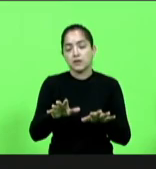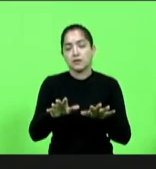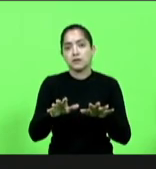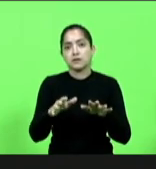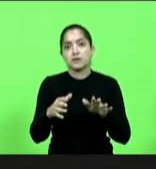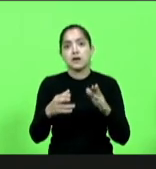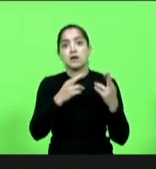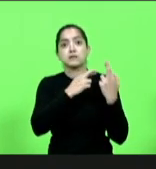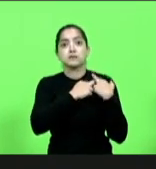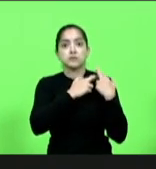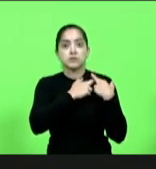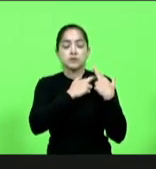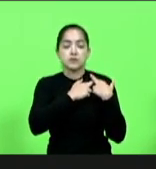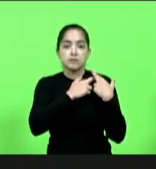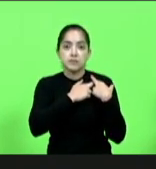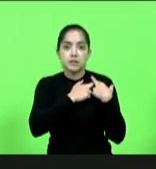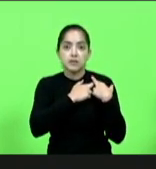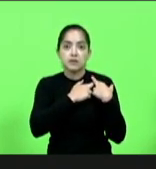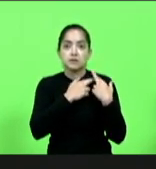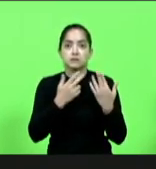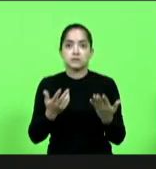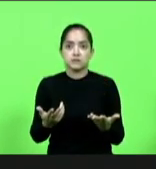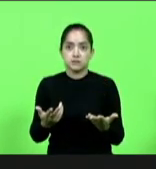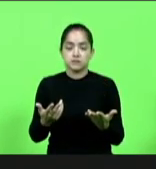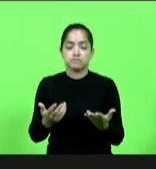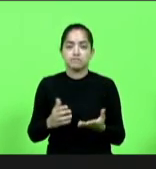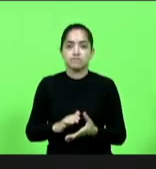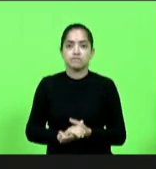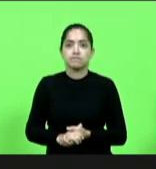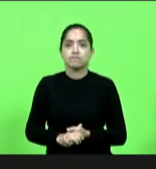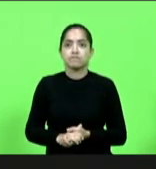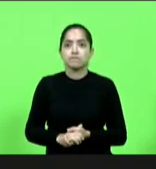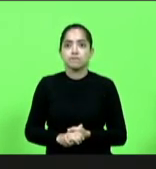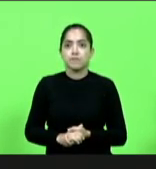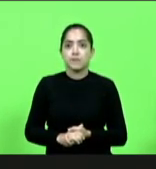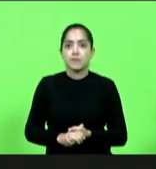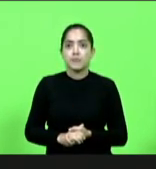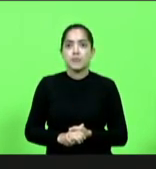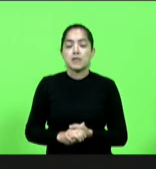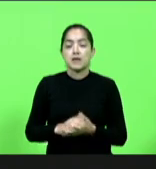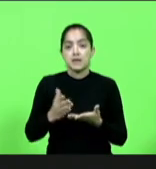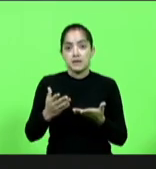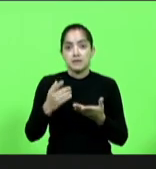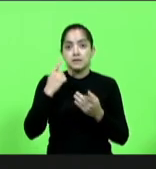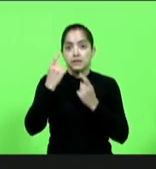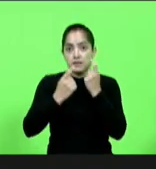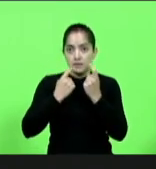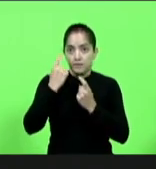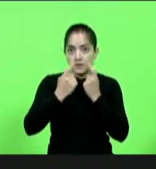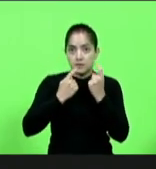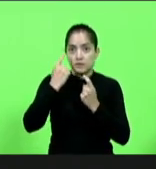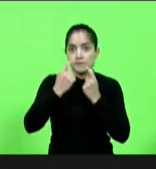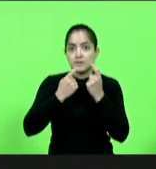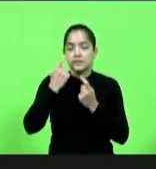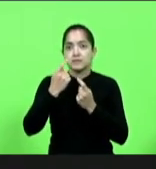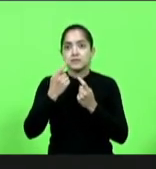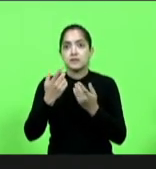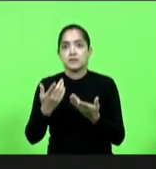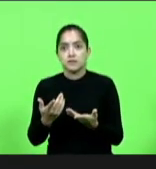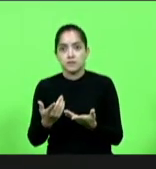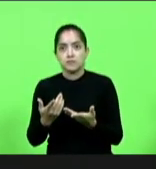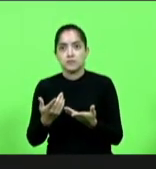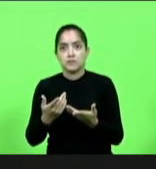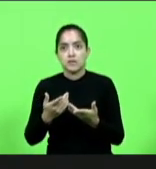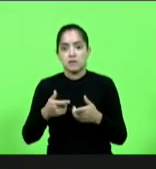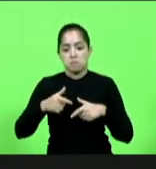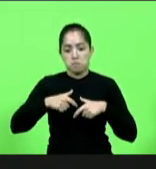responsabilidades de um país de primeiro mundo existe-se a preocupação em pendurar uma câmera no peito de um policial